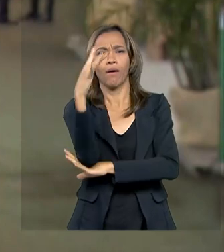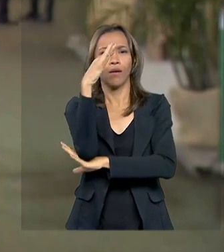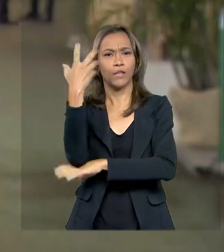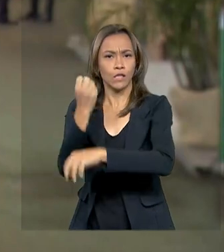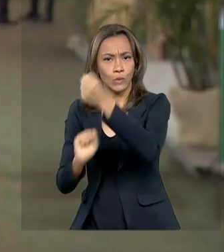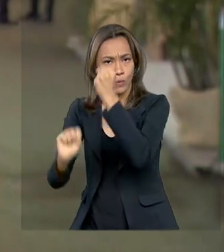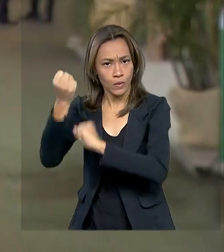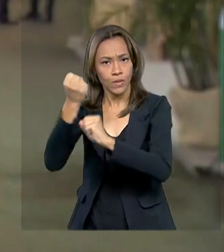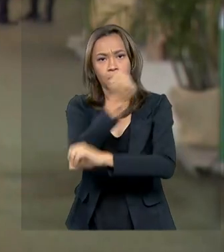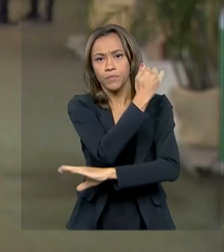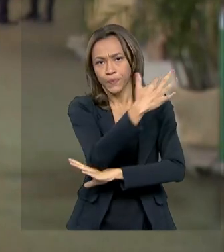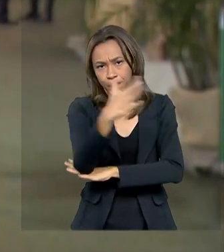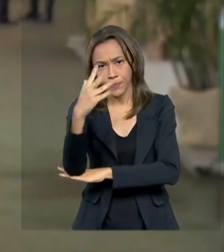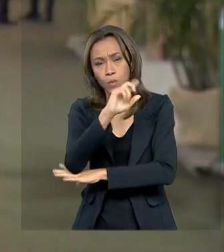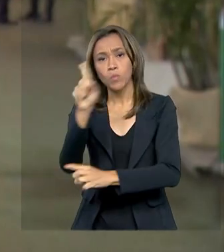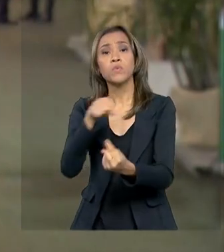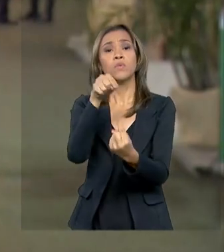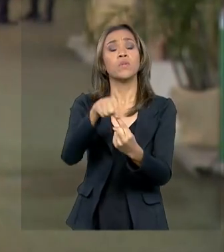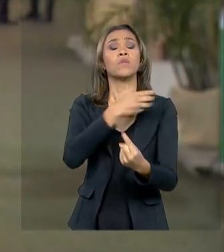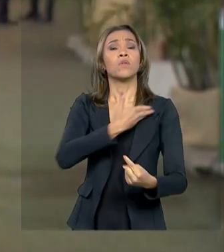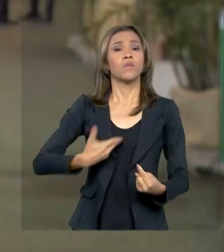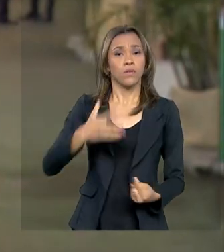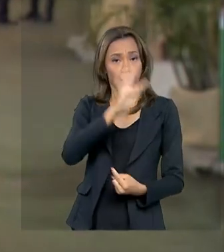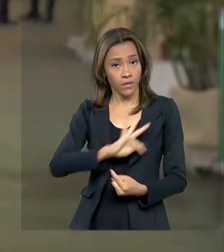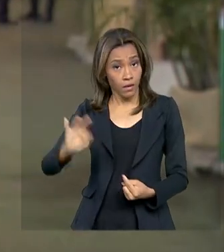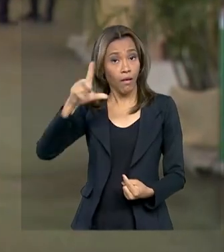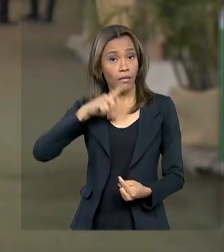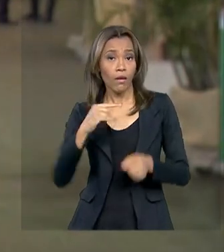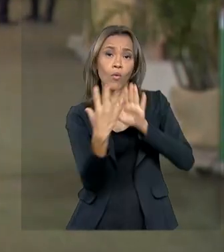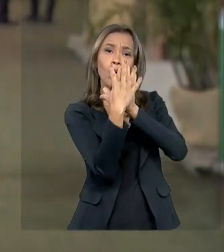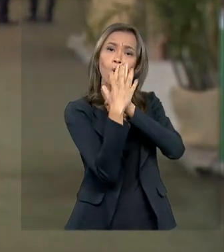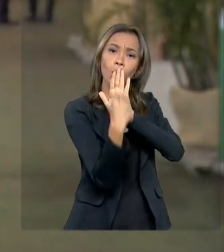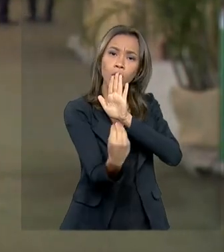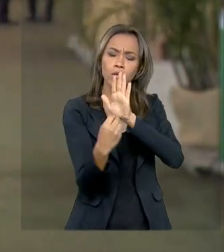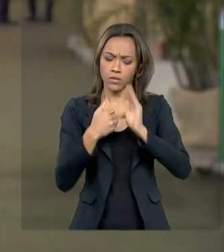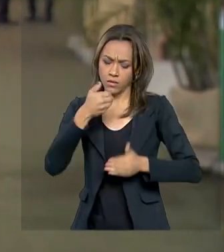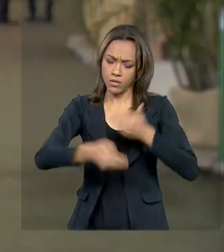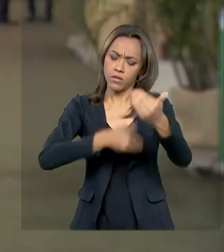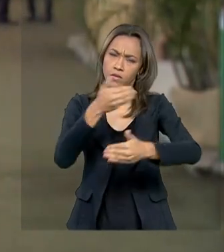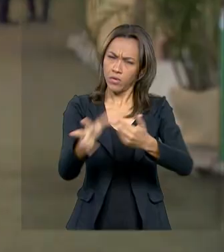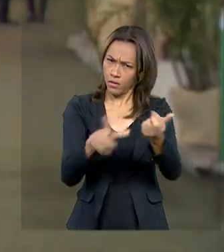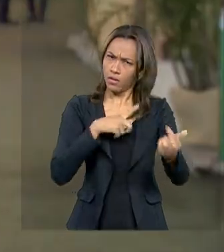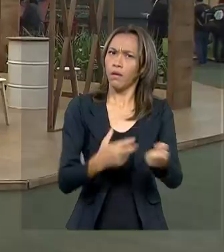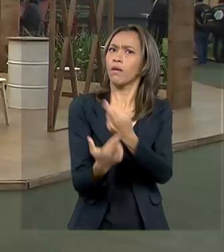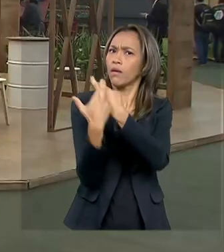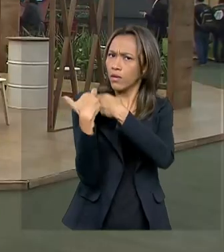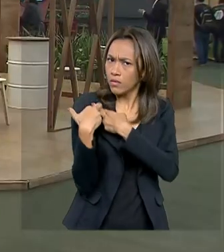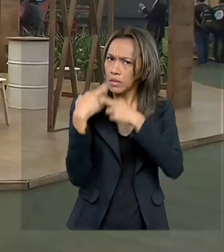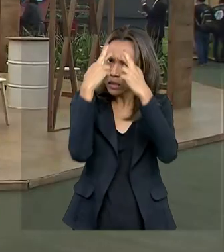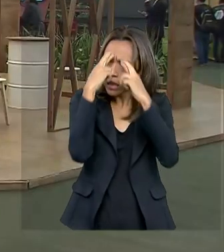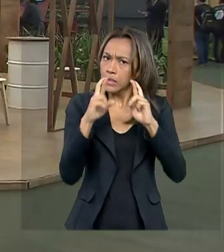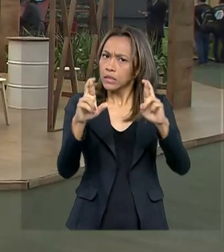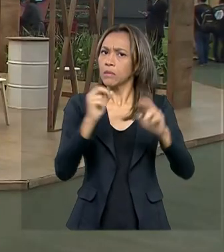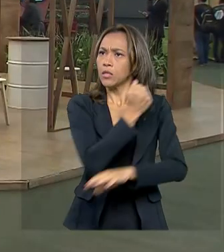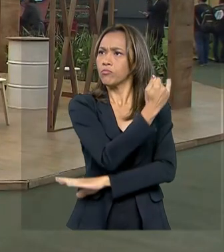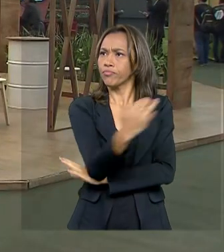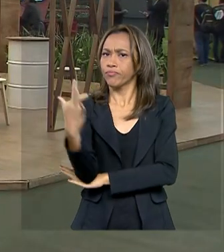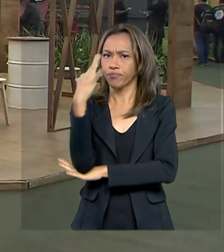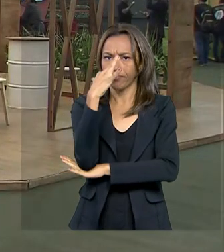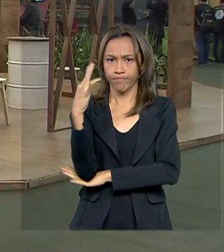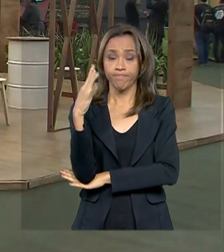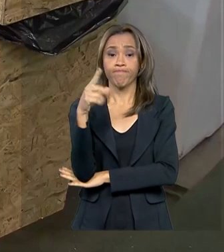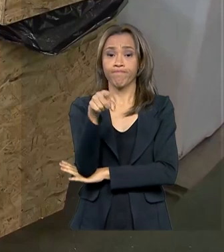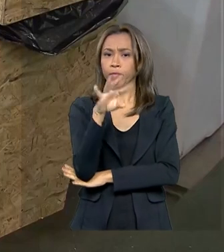governo federal é garantir um modelo de desenvolvimento ambientalmente responsável. Todos os estandes foram